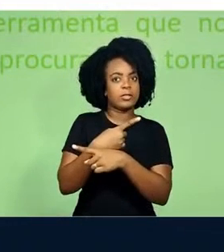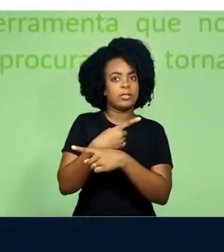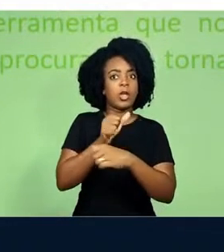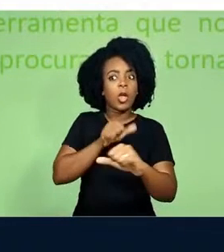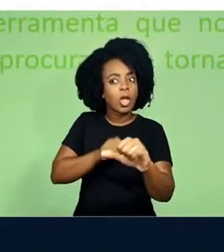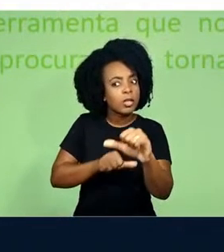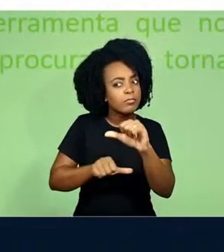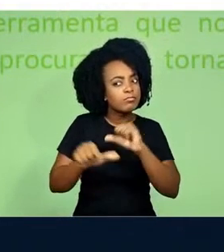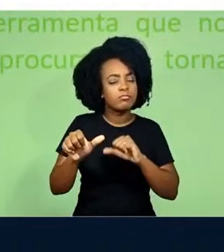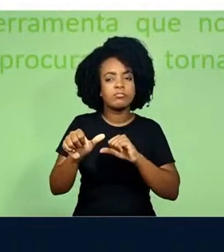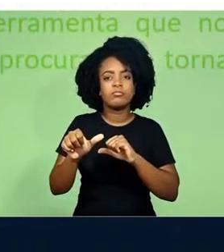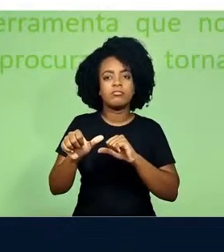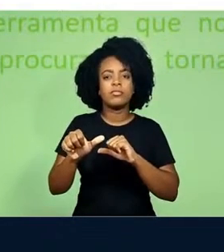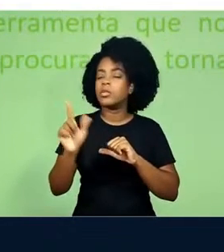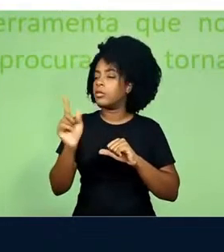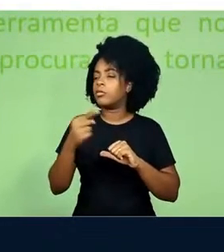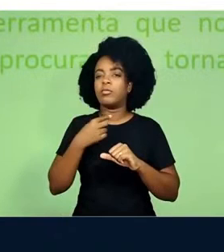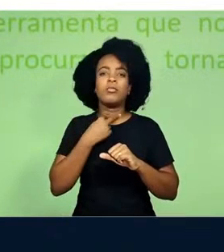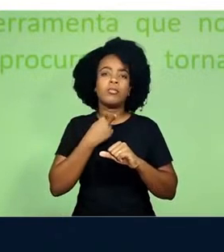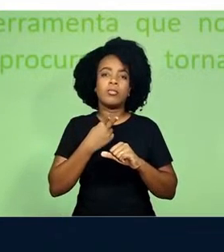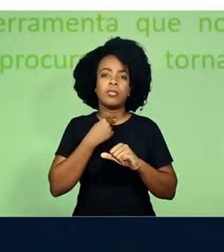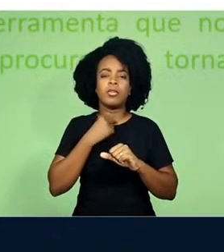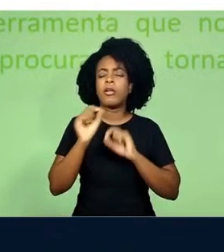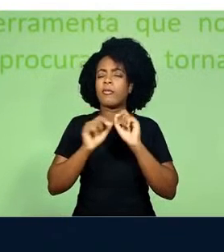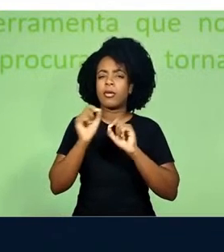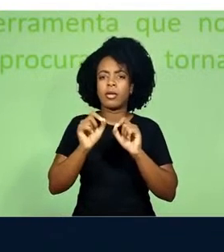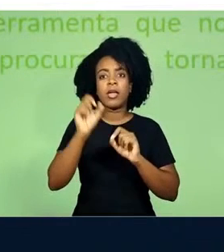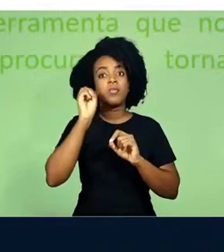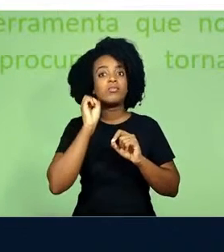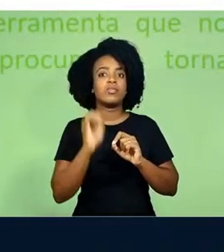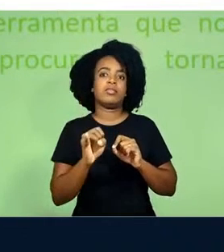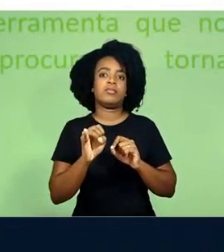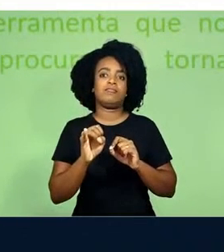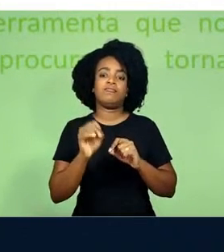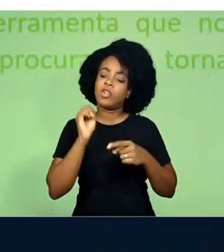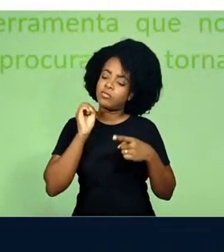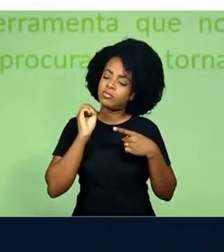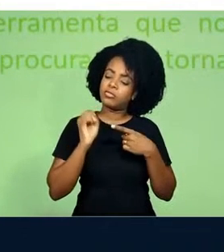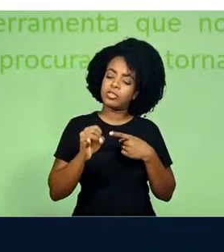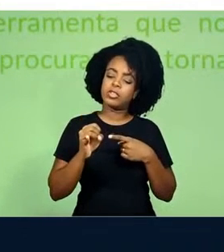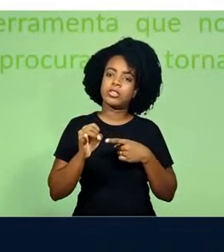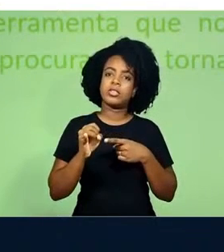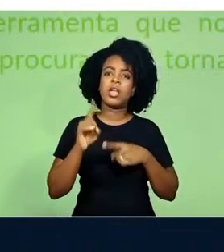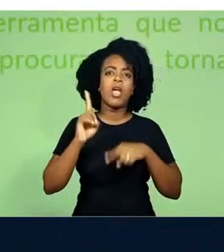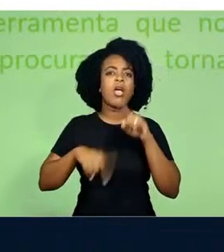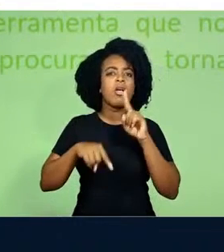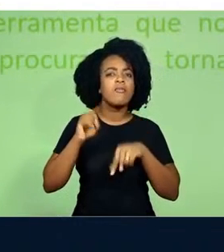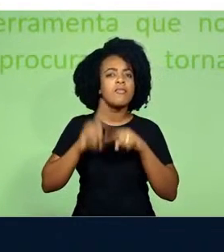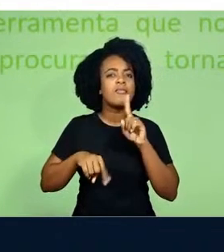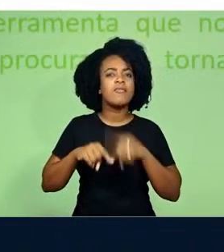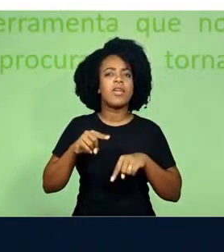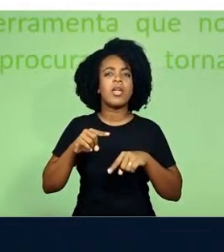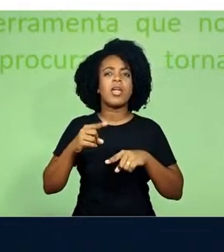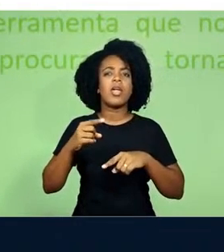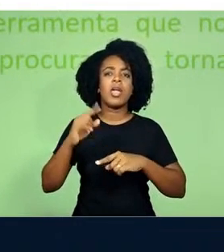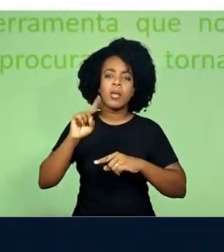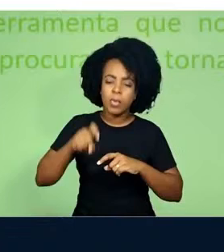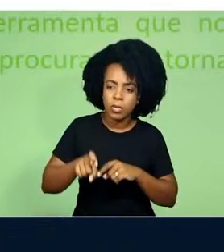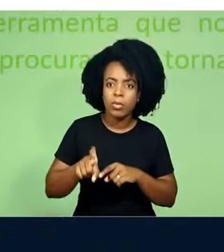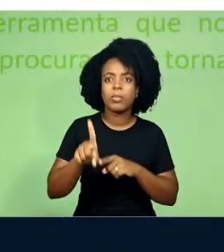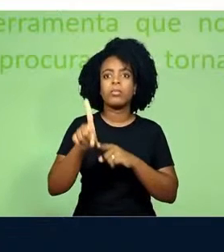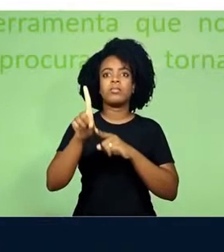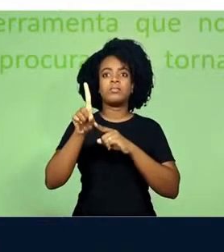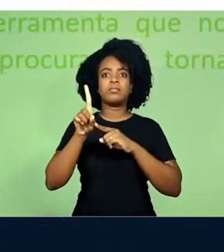incontornável é esse ciclo formado entre a ferramenta num processo evolutivo que transforma